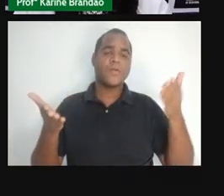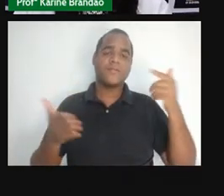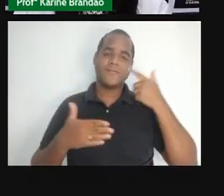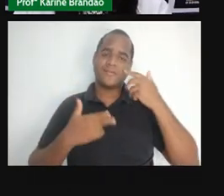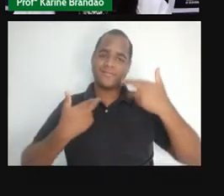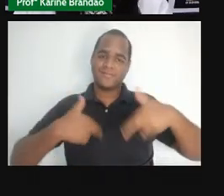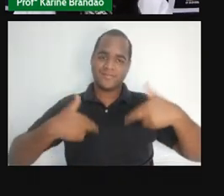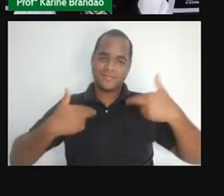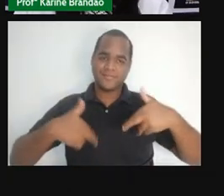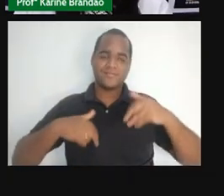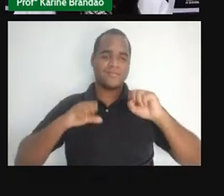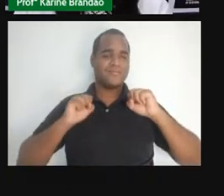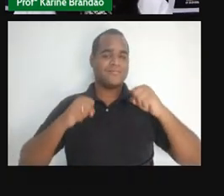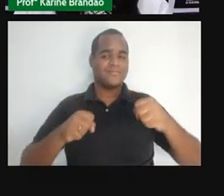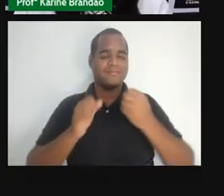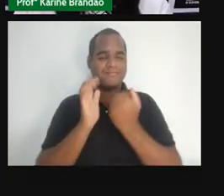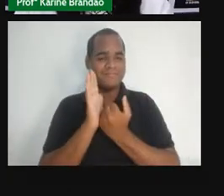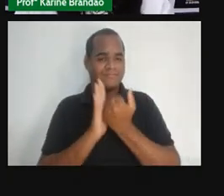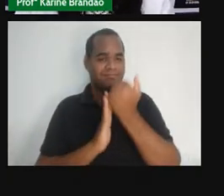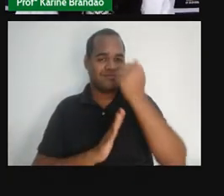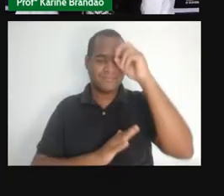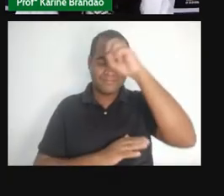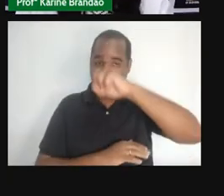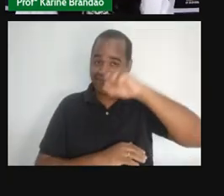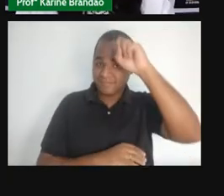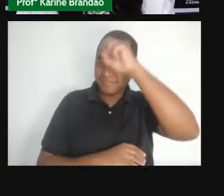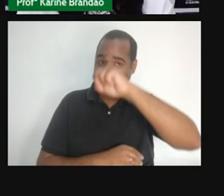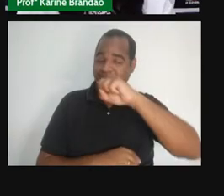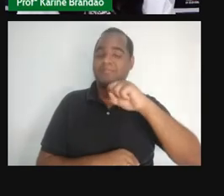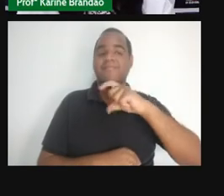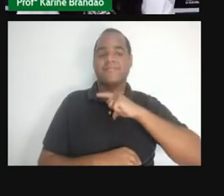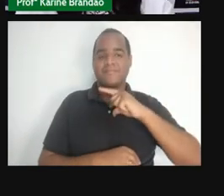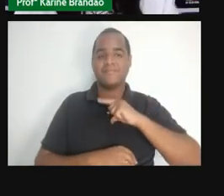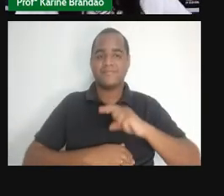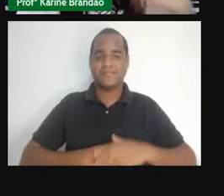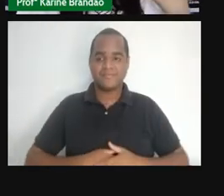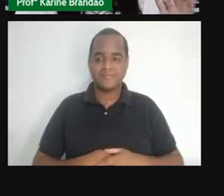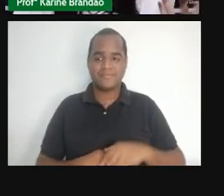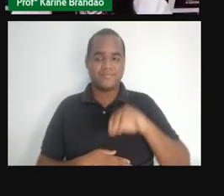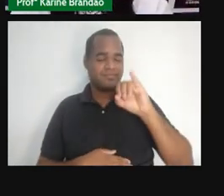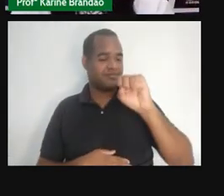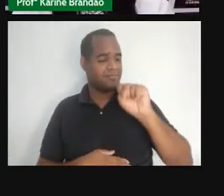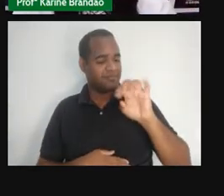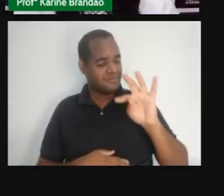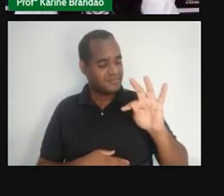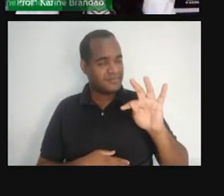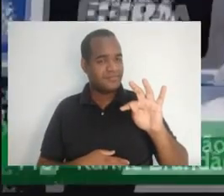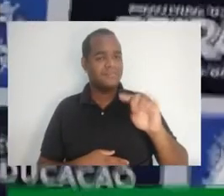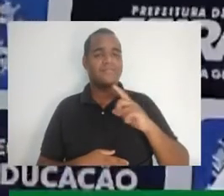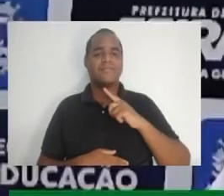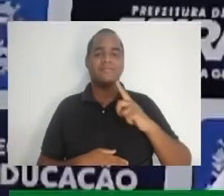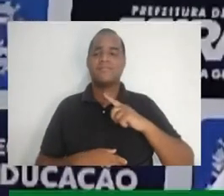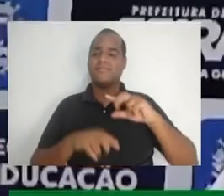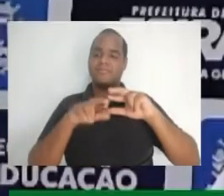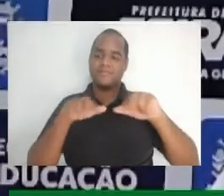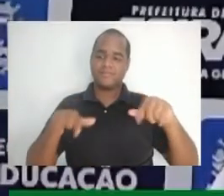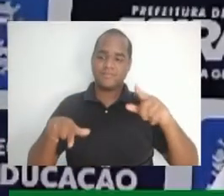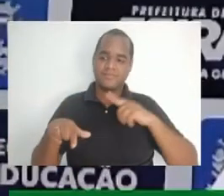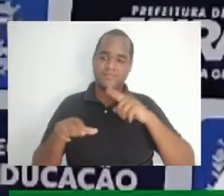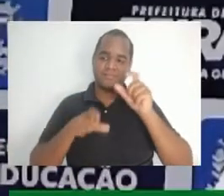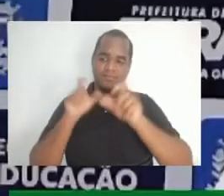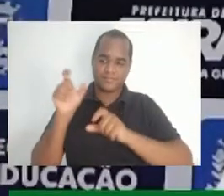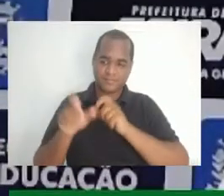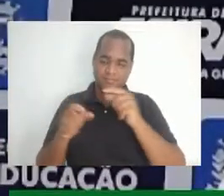não é isso? Tranquilo até aqui? Agora, que nós já revisamos um pouco mais, né, sobre